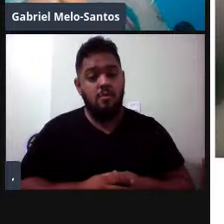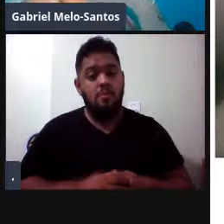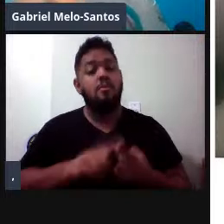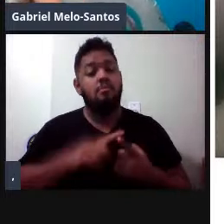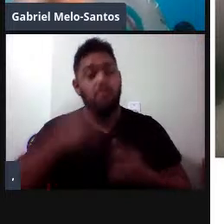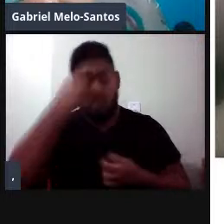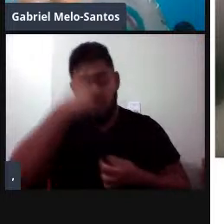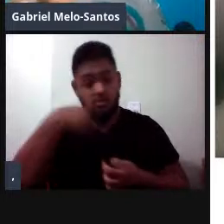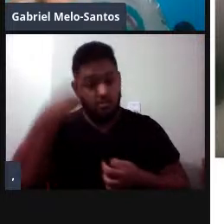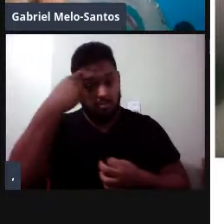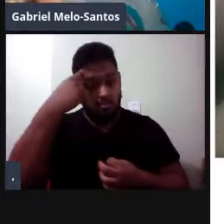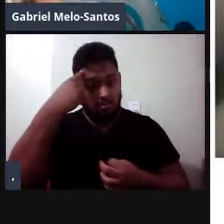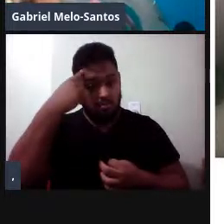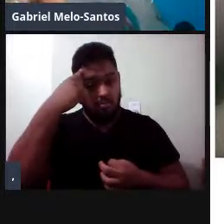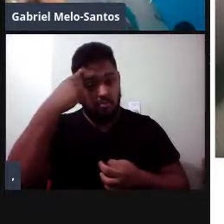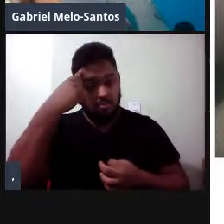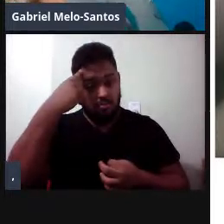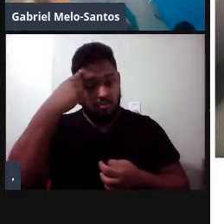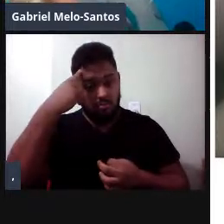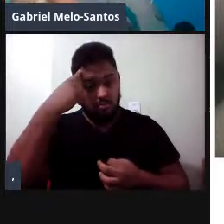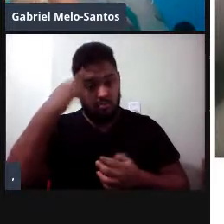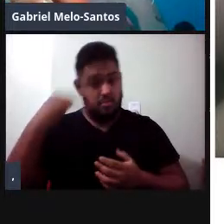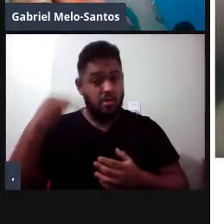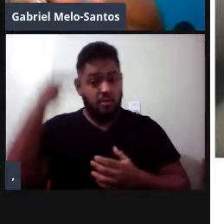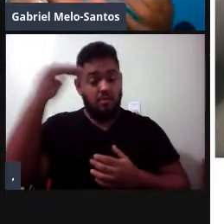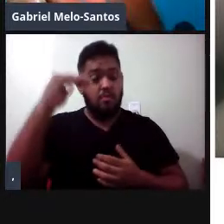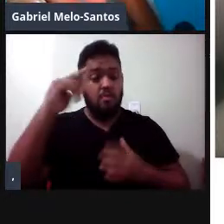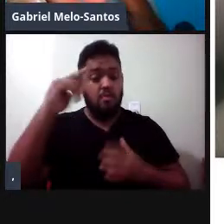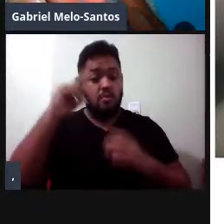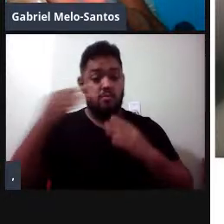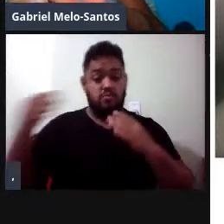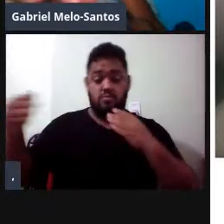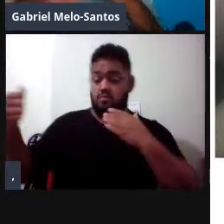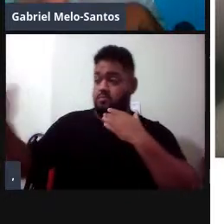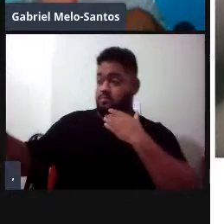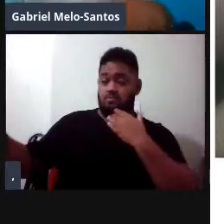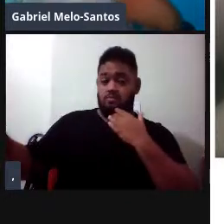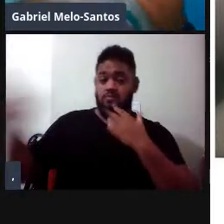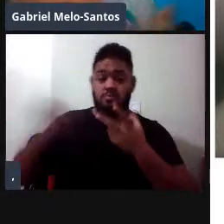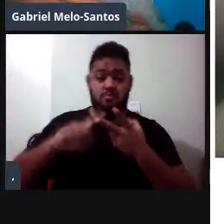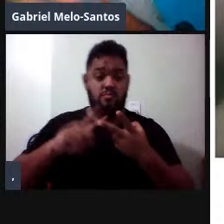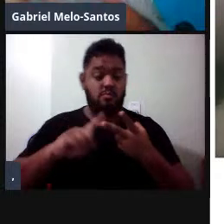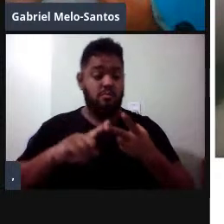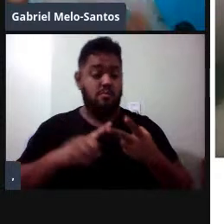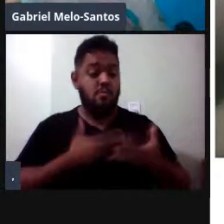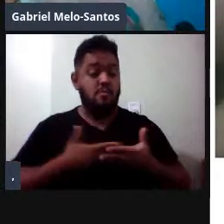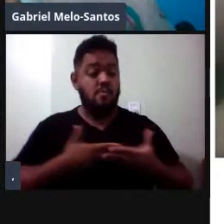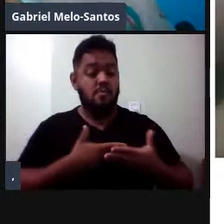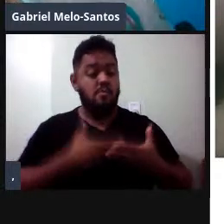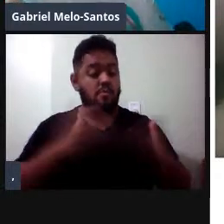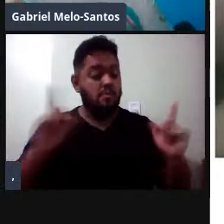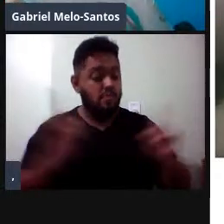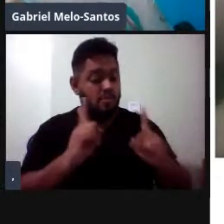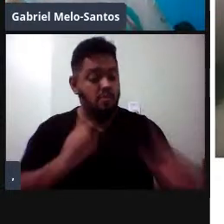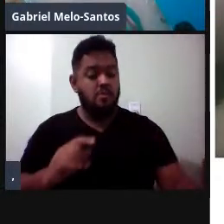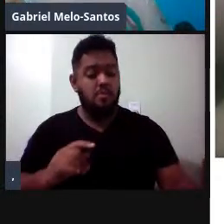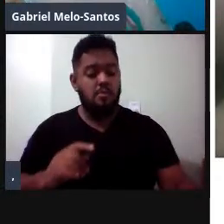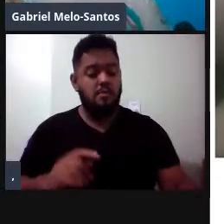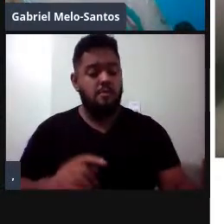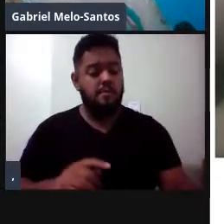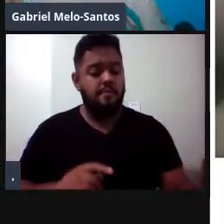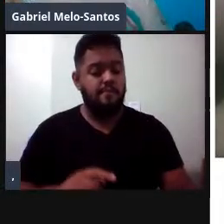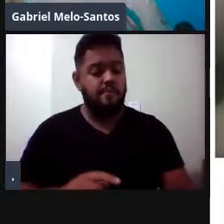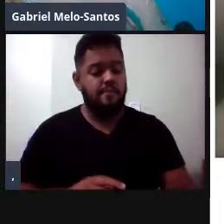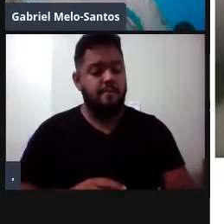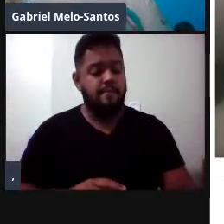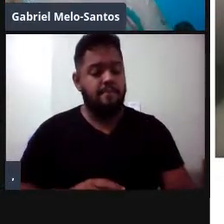dos adultos é muito mais longo aqui dos filhotes bem pequenininho, claro, também corporal, os filhotes mais bons ligados também. Então, era bem fácil de